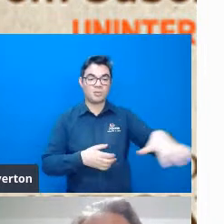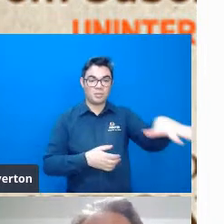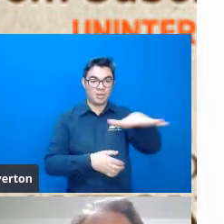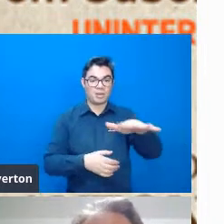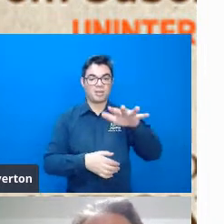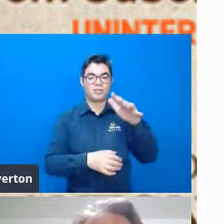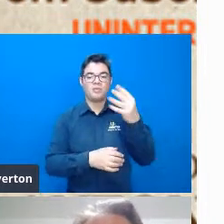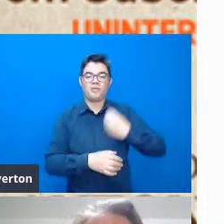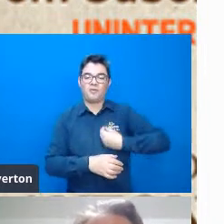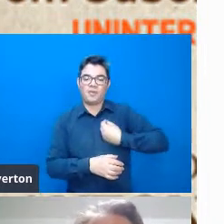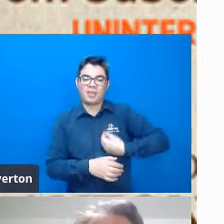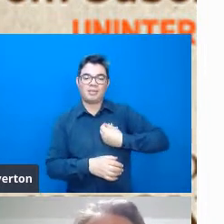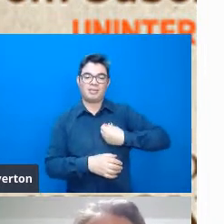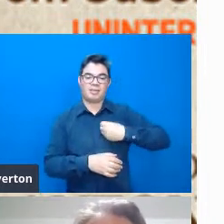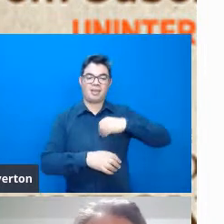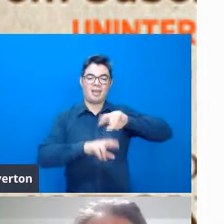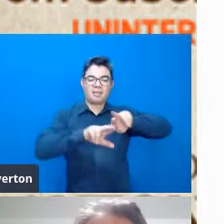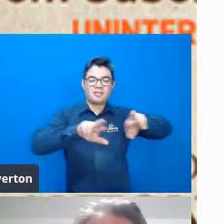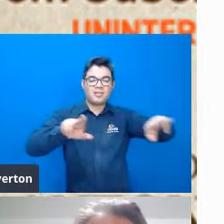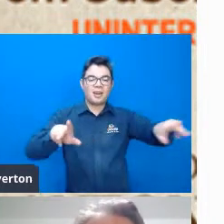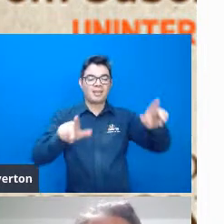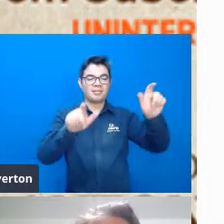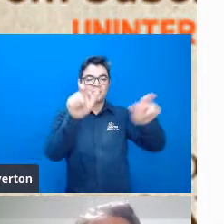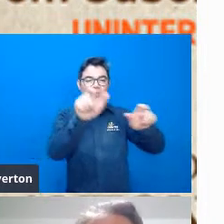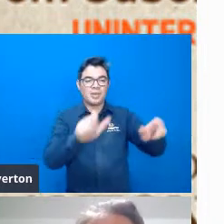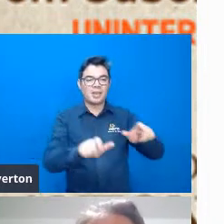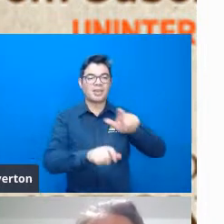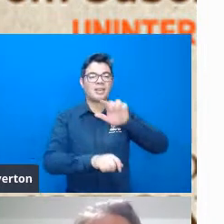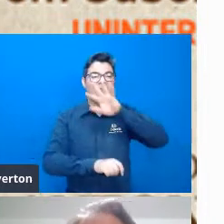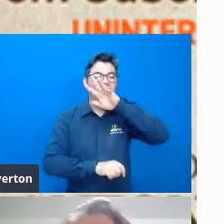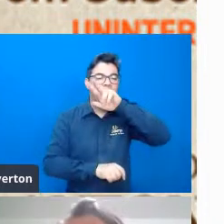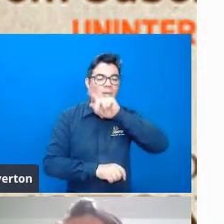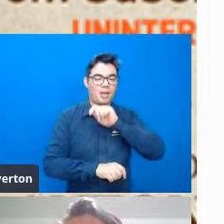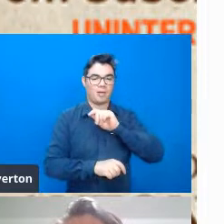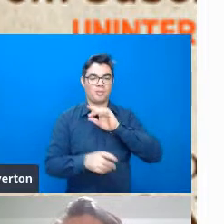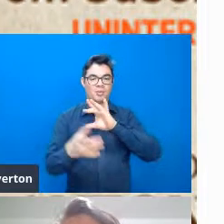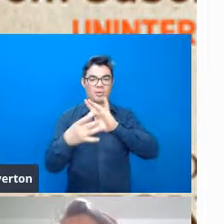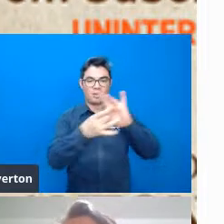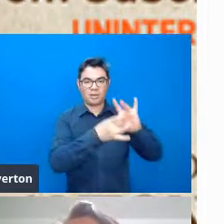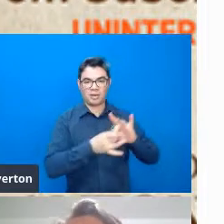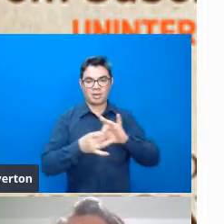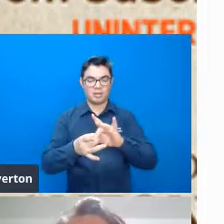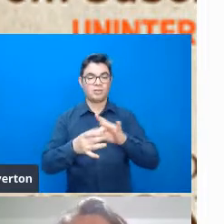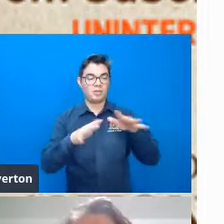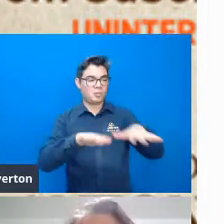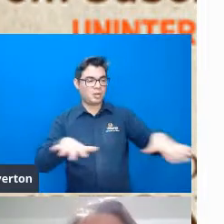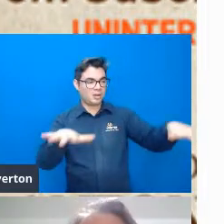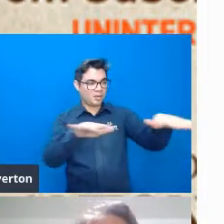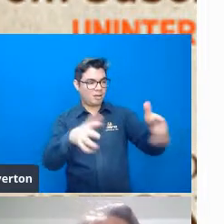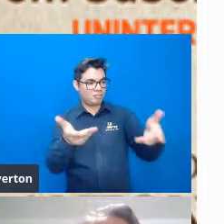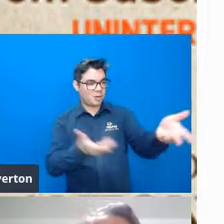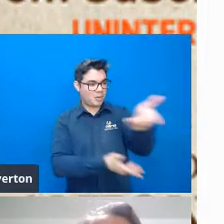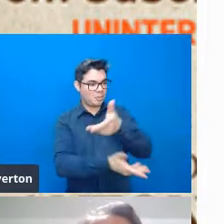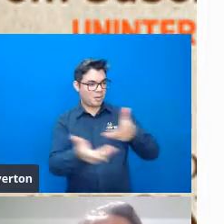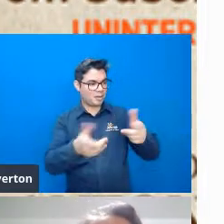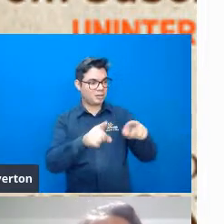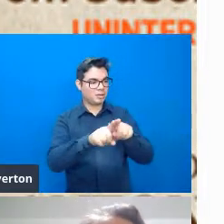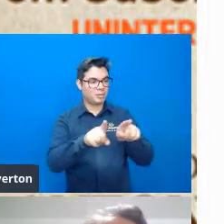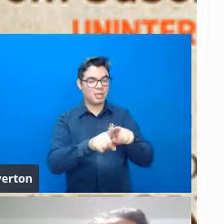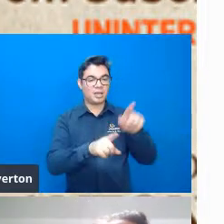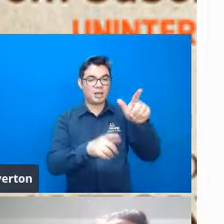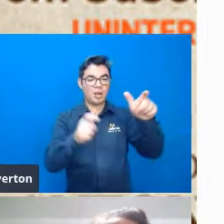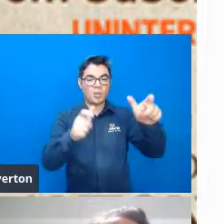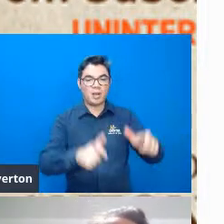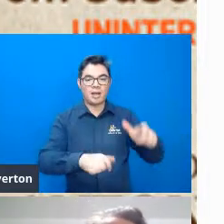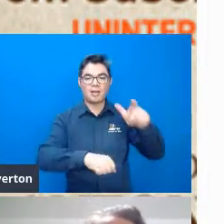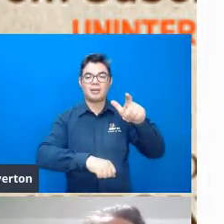espécies estão inseridas, ou seja, no contexto ambiental, tanto de interações com outras espécies, mas também com seu meio abiótico, né,